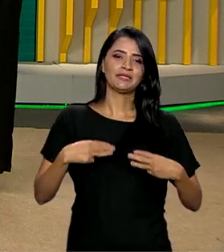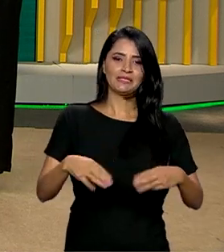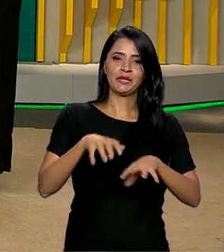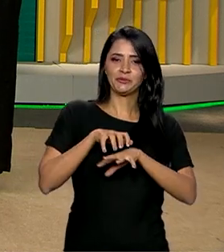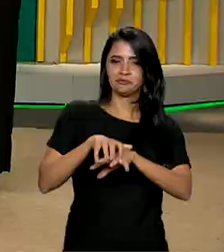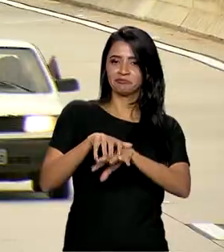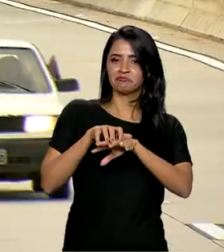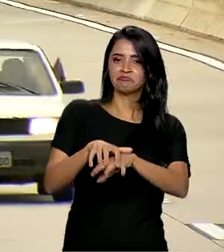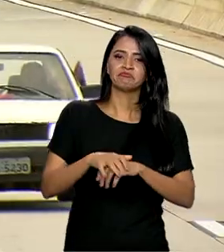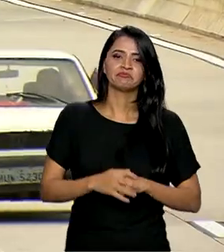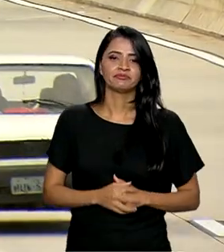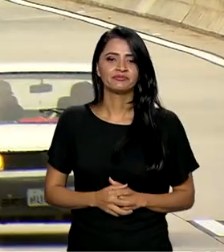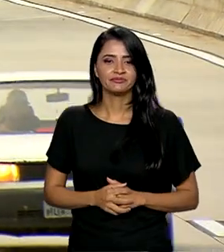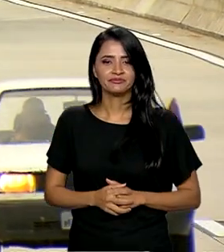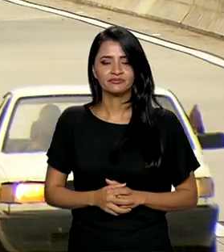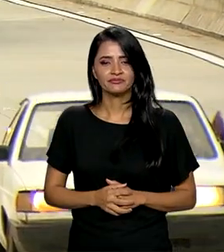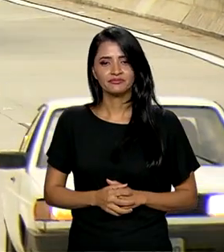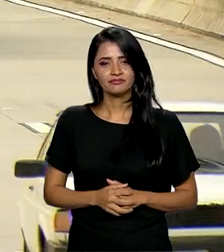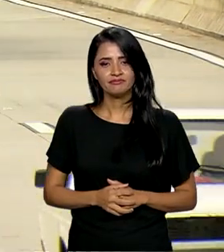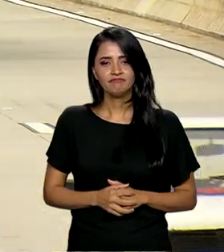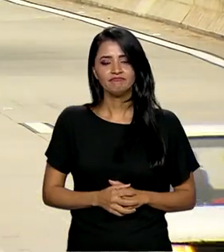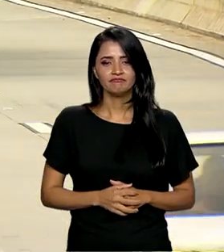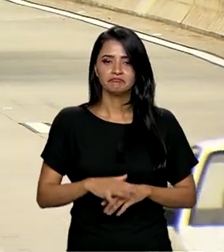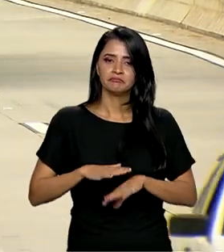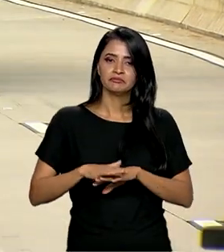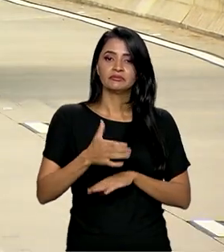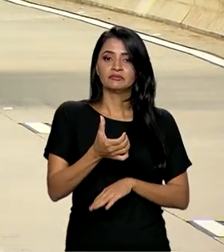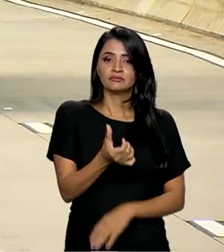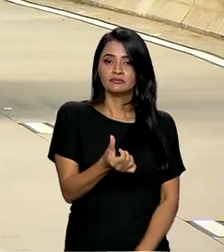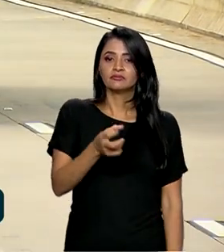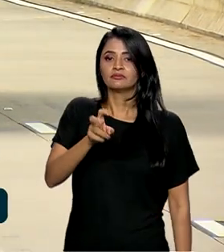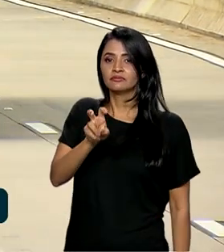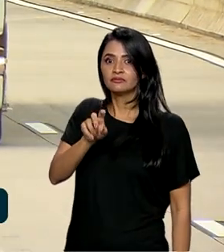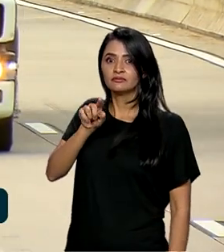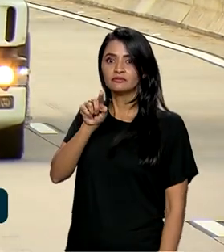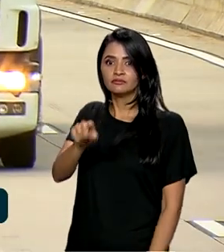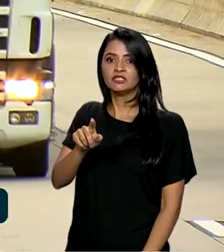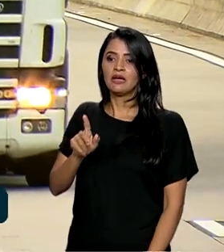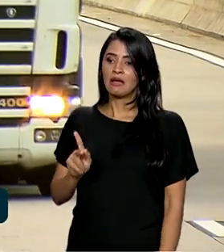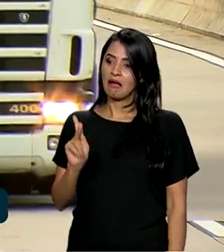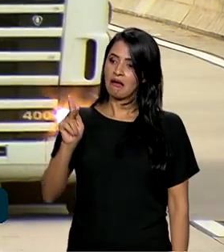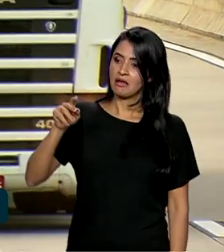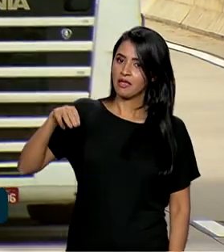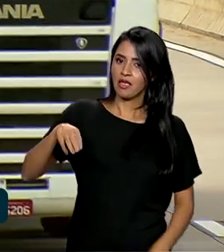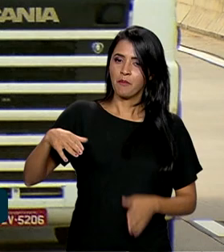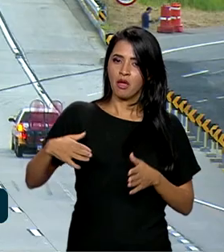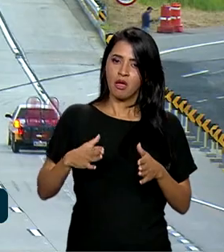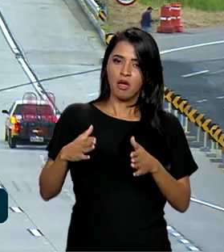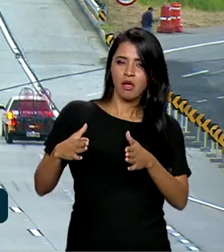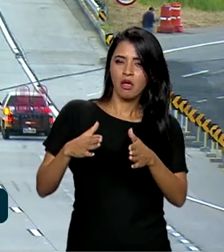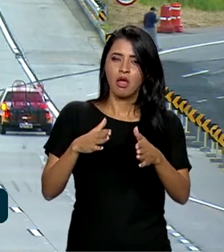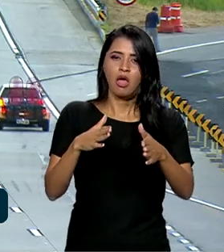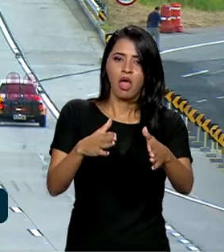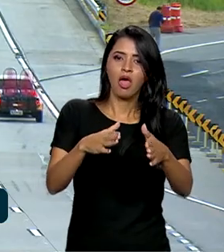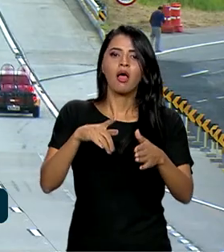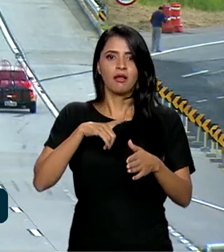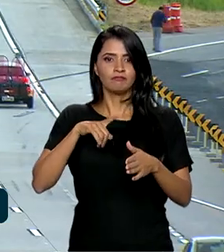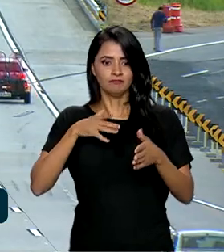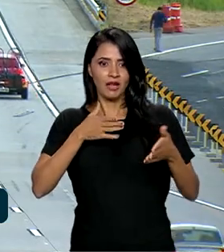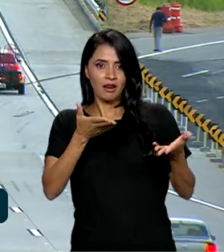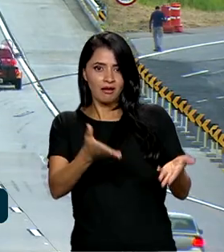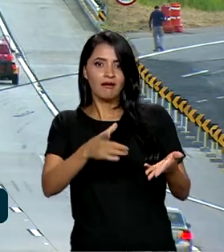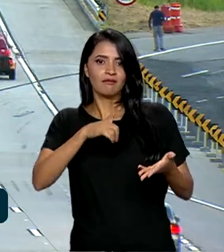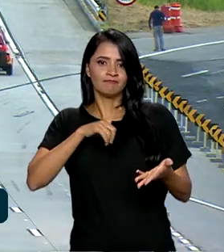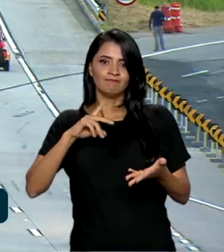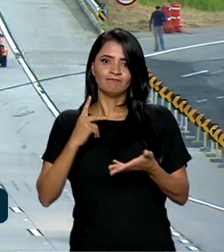Transportes. Com mais de 65 mil quilômetros de rodovias federais, é pelas estradas que a